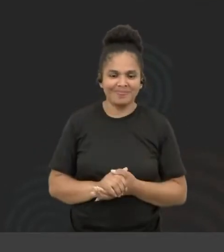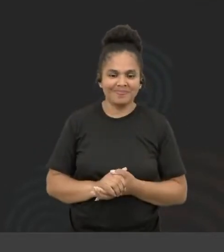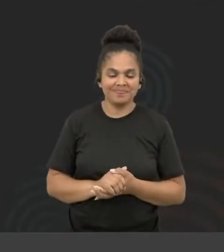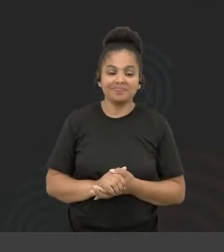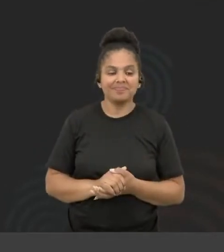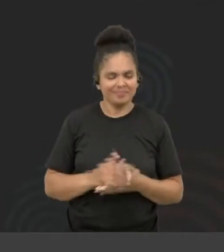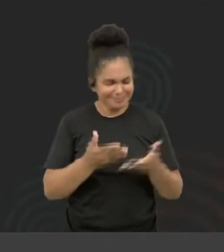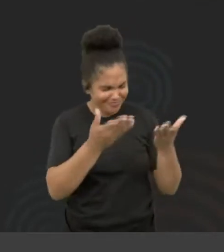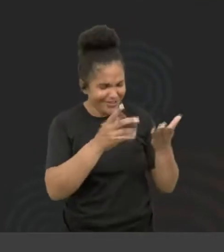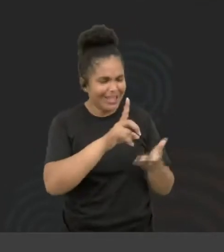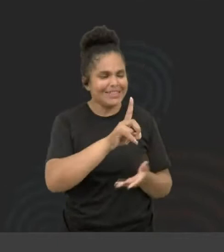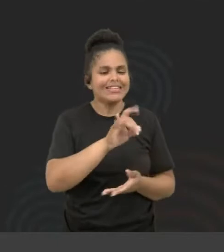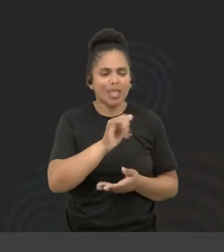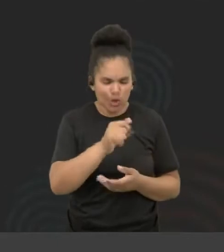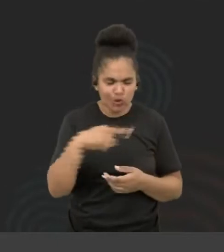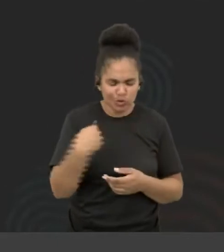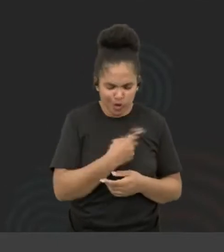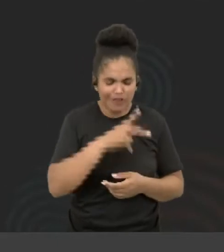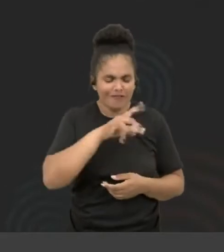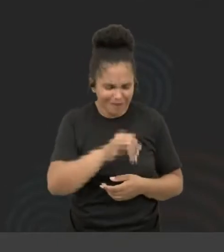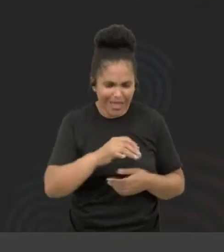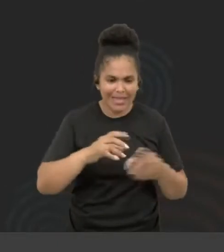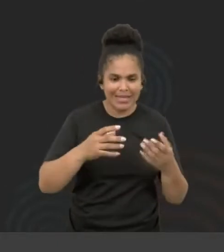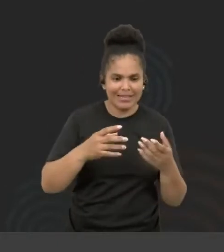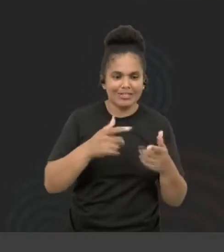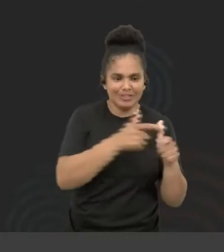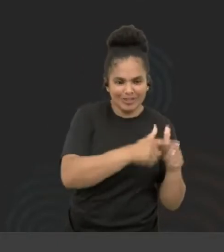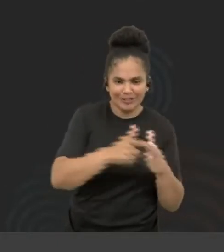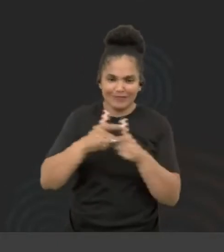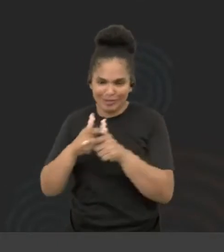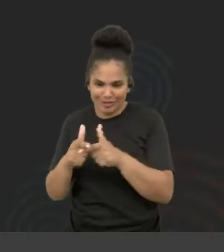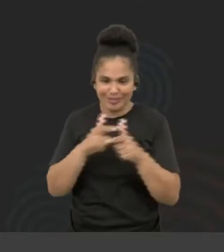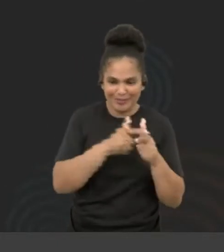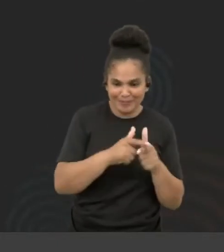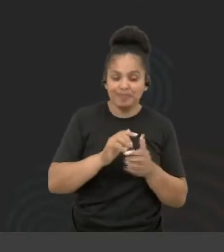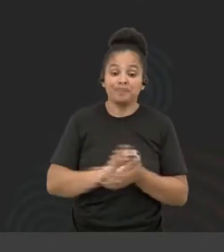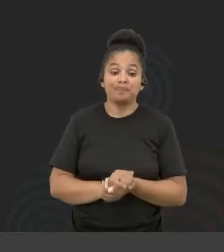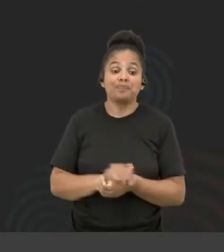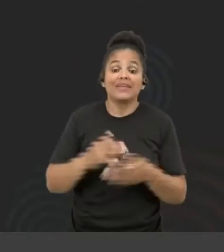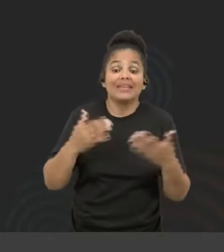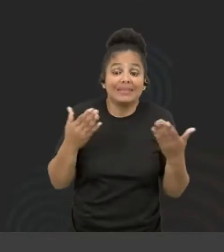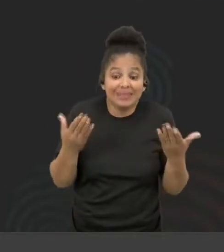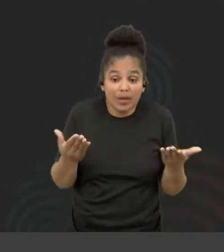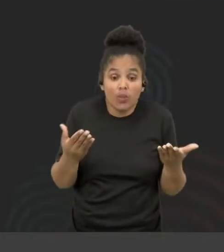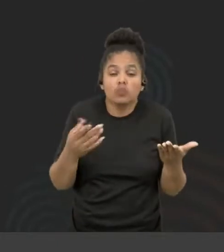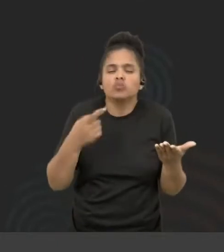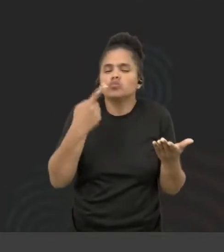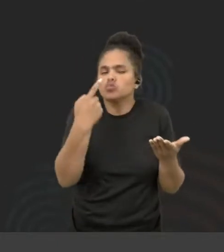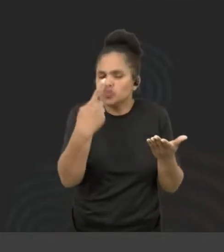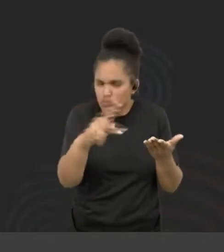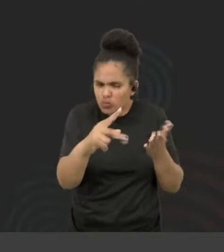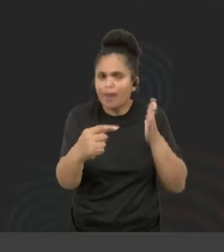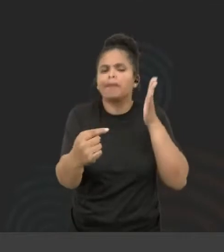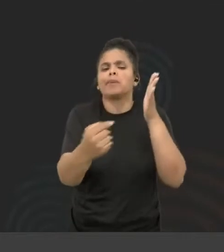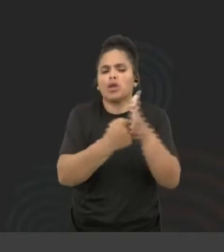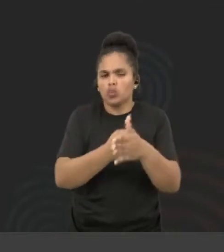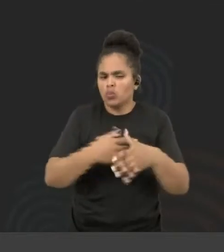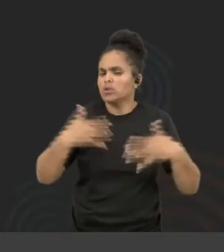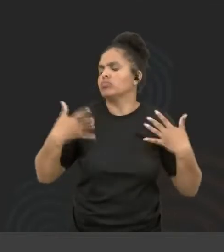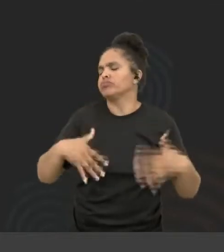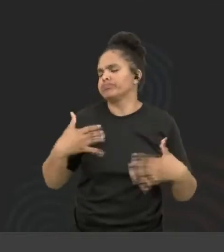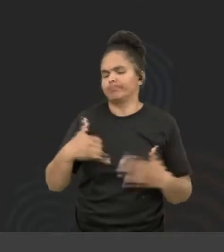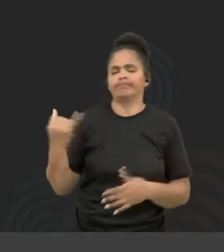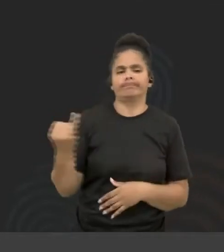Vai, Diego, vamos alternar. Muito bom. Então, Mari, a sua pergunta é muito pertinente,